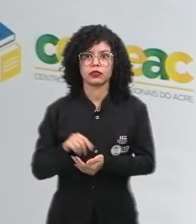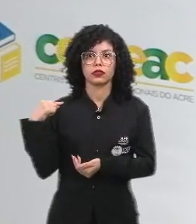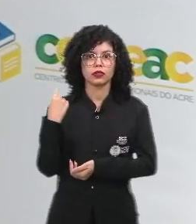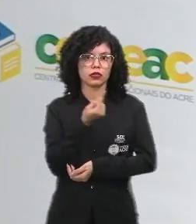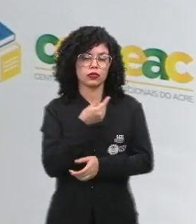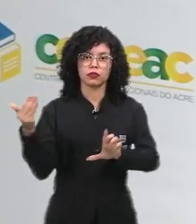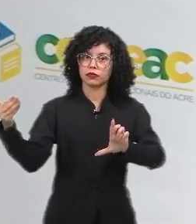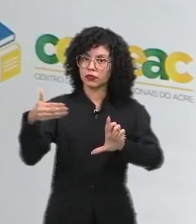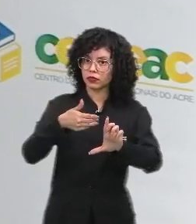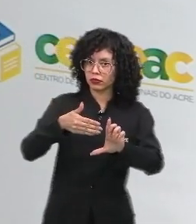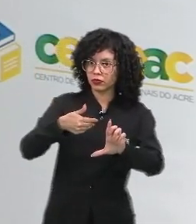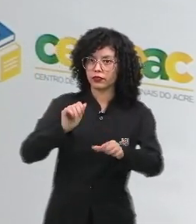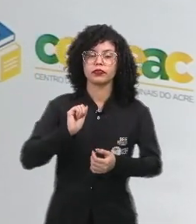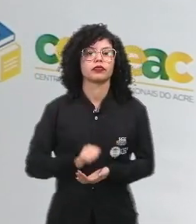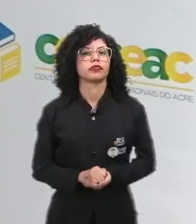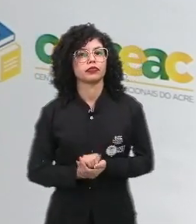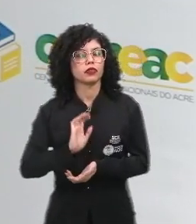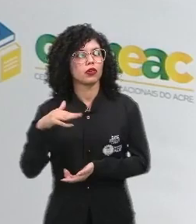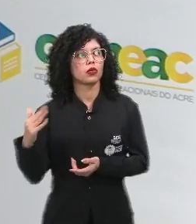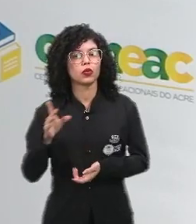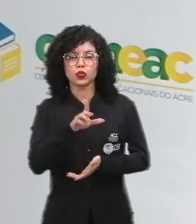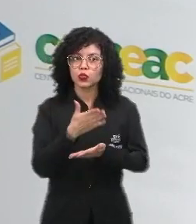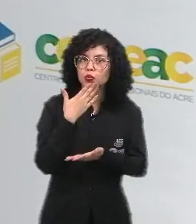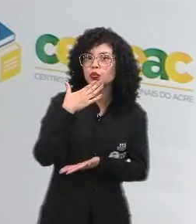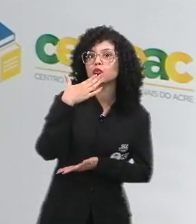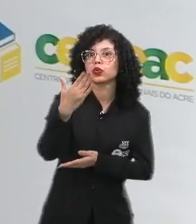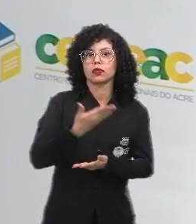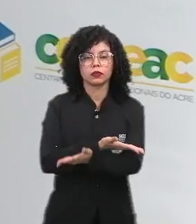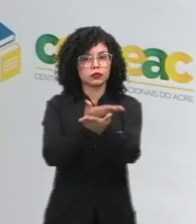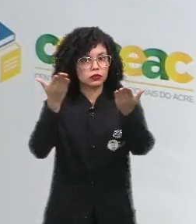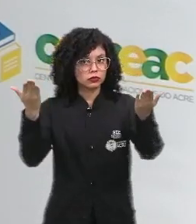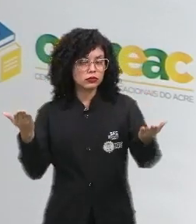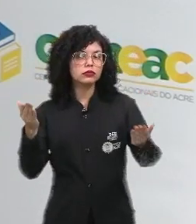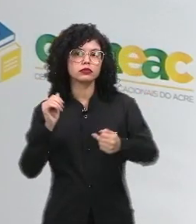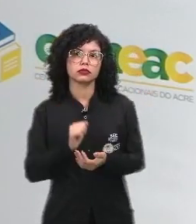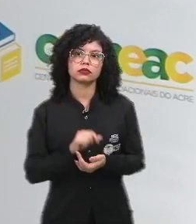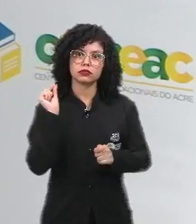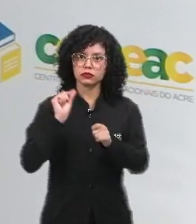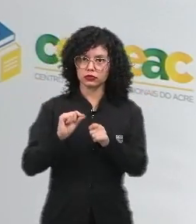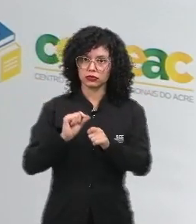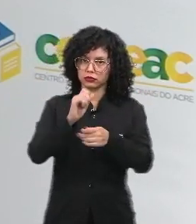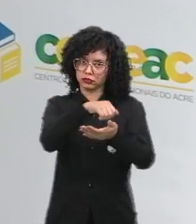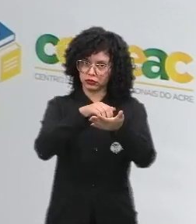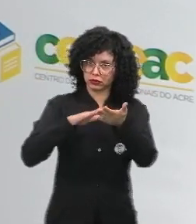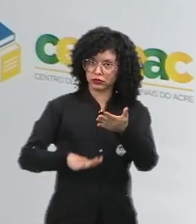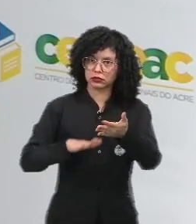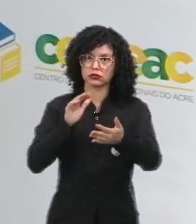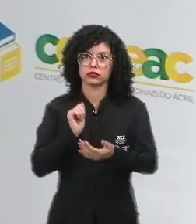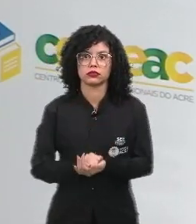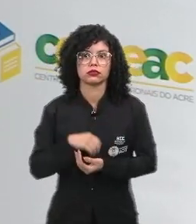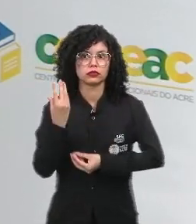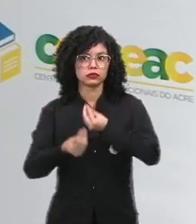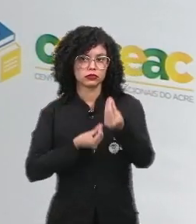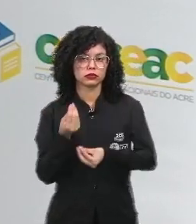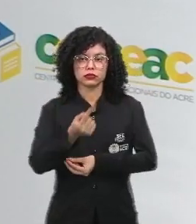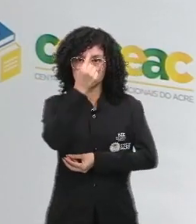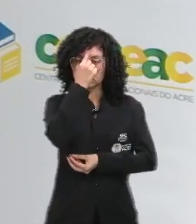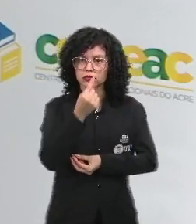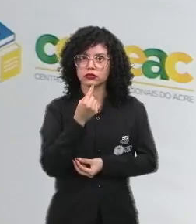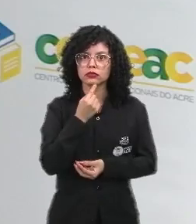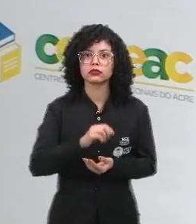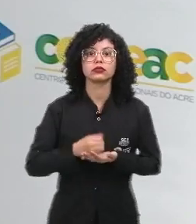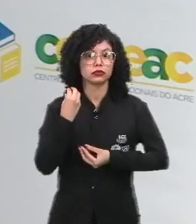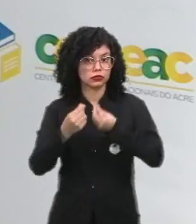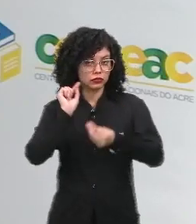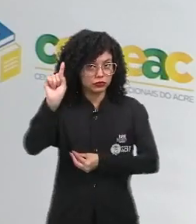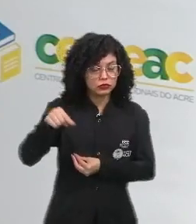nossa plataforma. Quando foi solicitado a vocês a realização dessa atividade, tanto essa imagem quanto